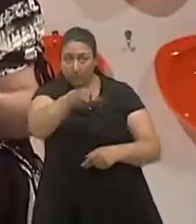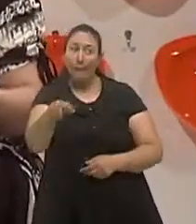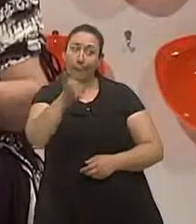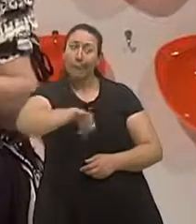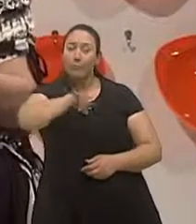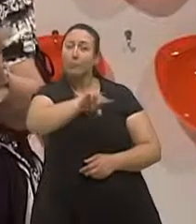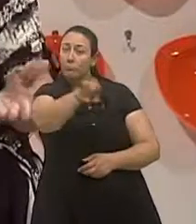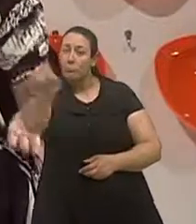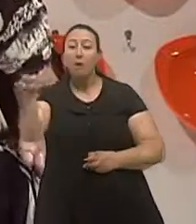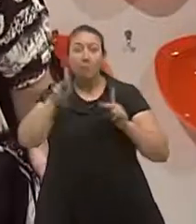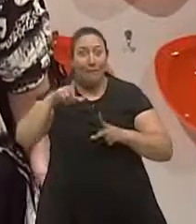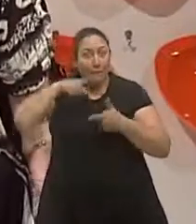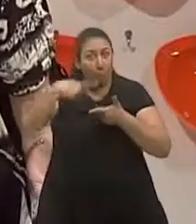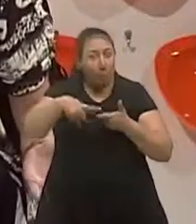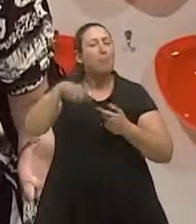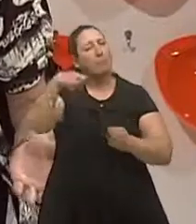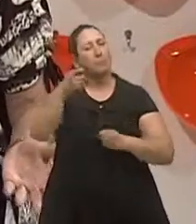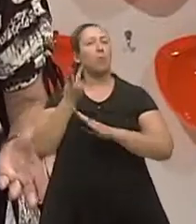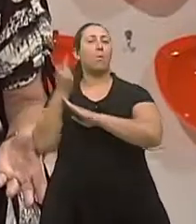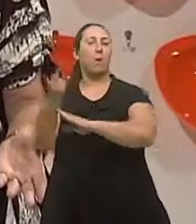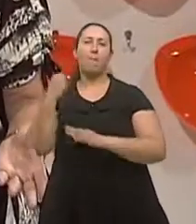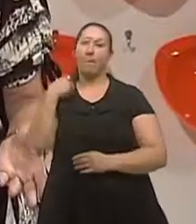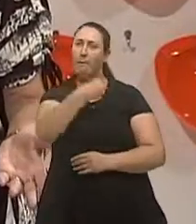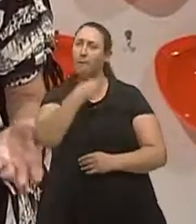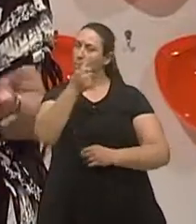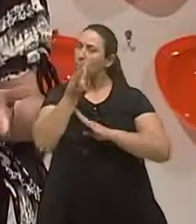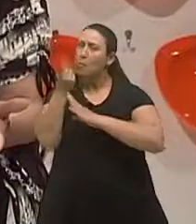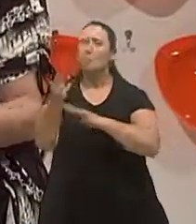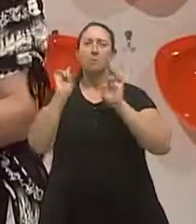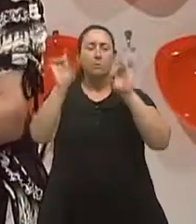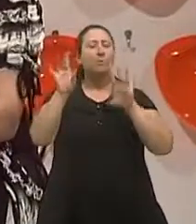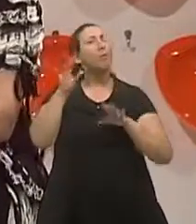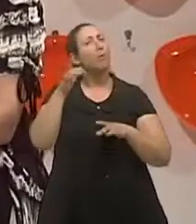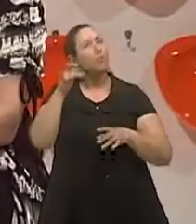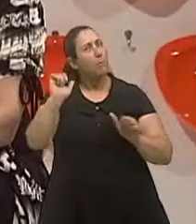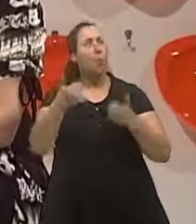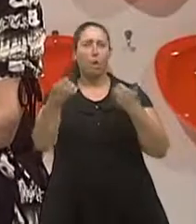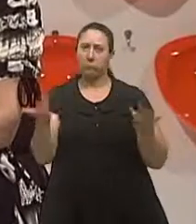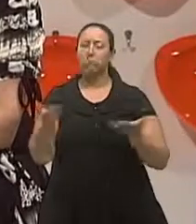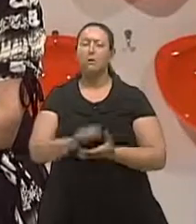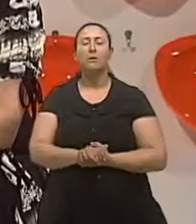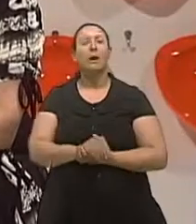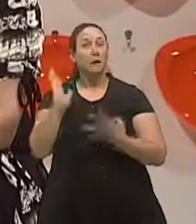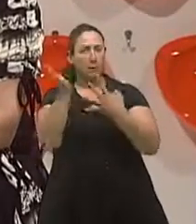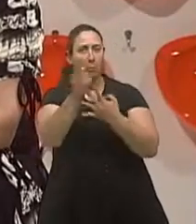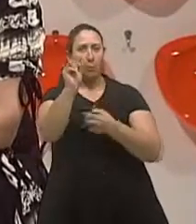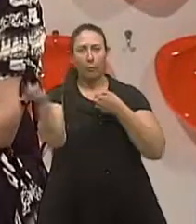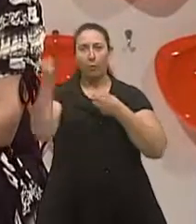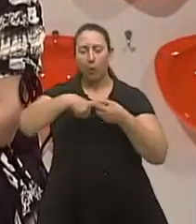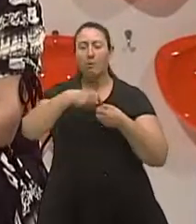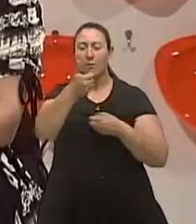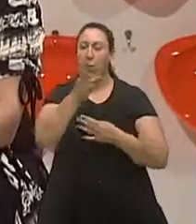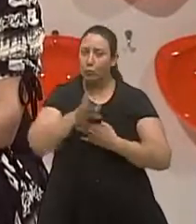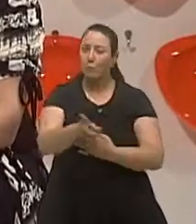melhor do que este caminho para melhorar a sua vida. Nós vamos a um pequeno intervalo, nós já voltamos